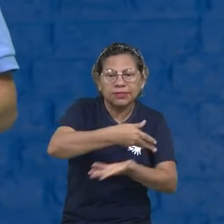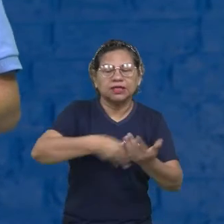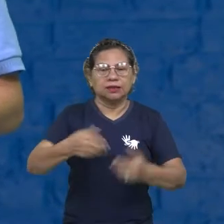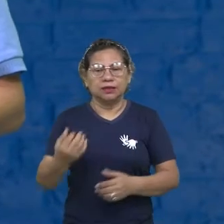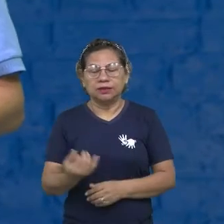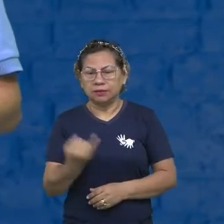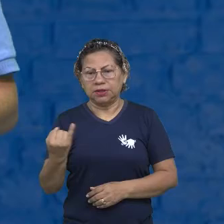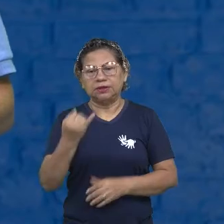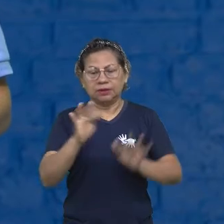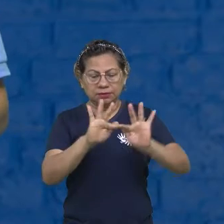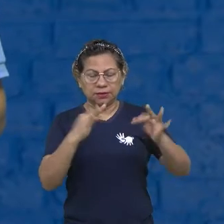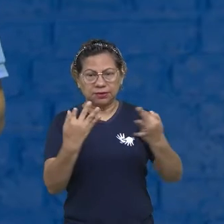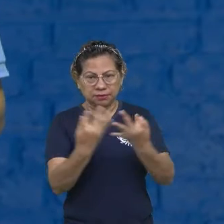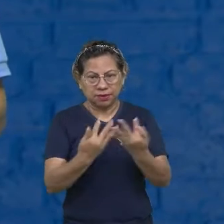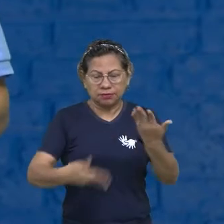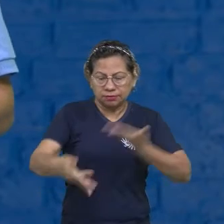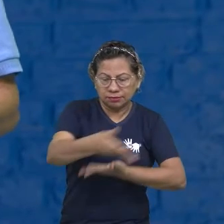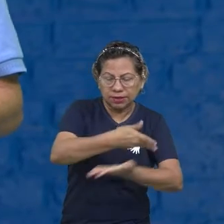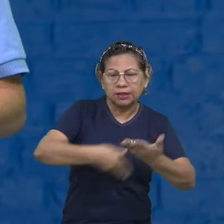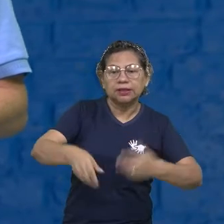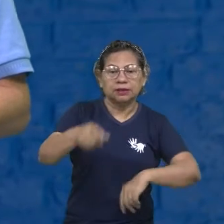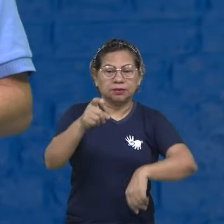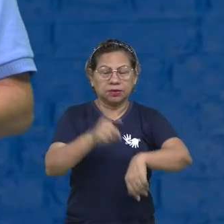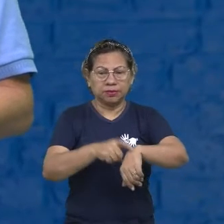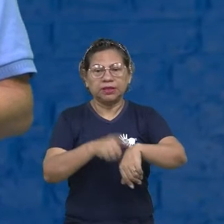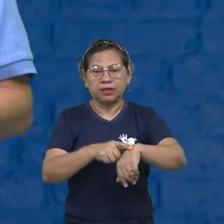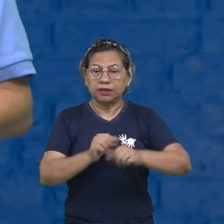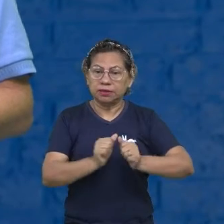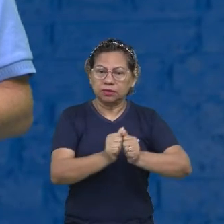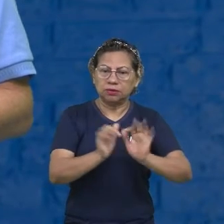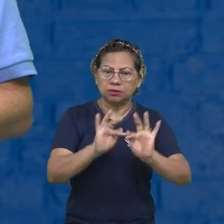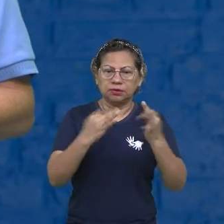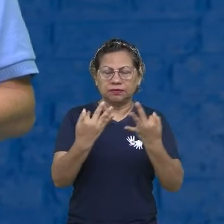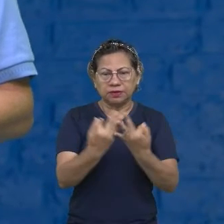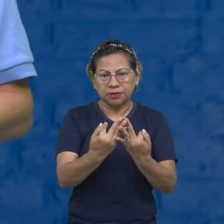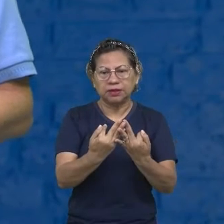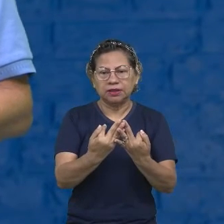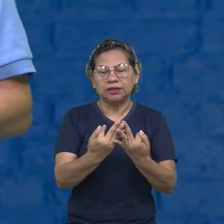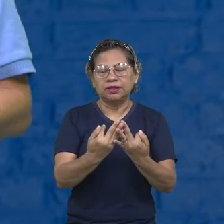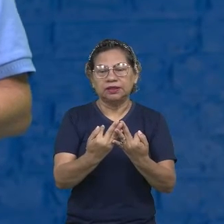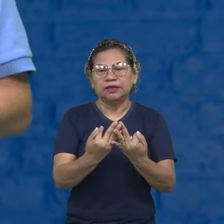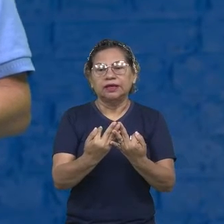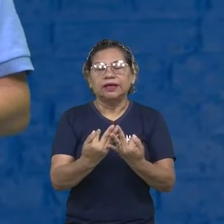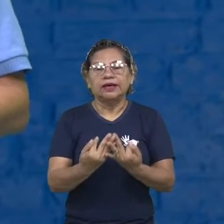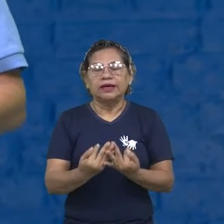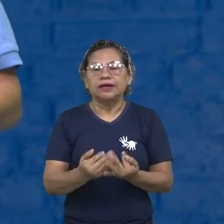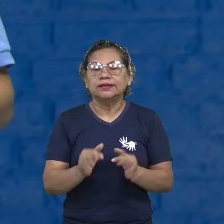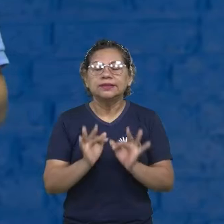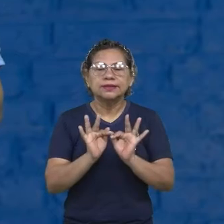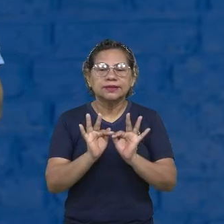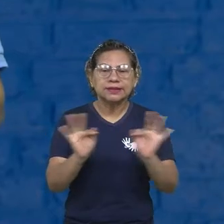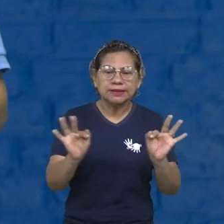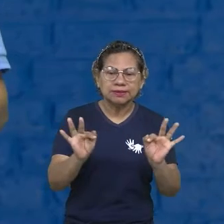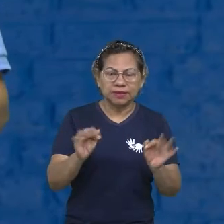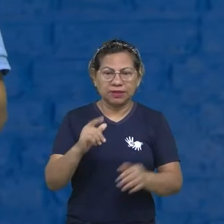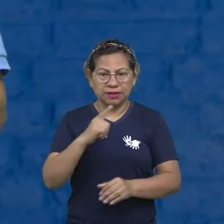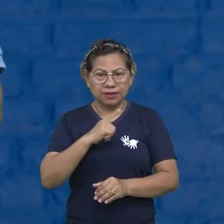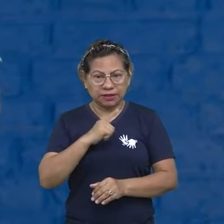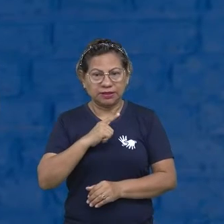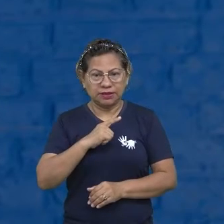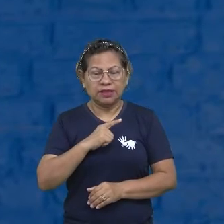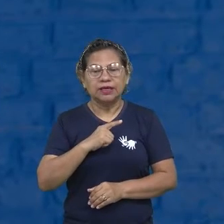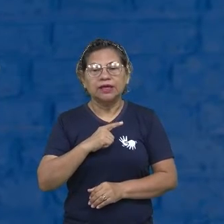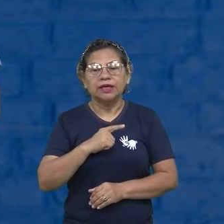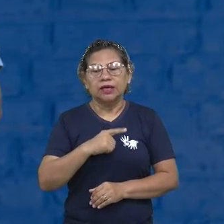familiar, aquele momento de estar com a família, é um exercício sim. Tem gente que sempre deixa para depois.